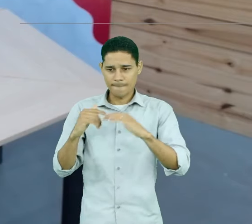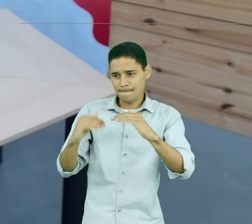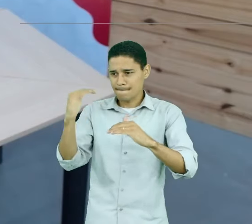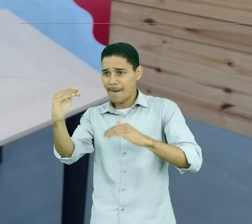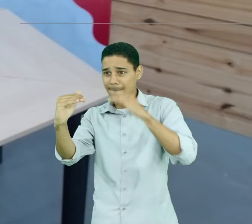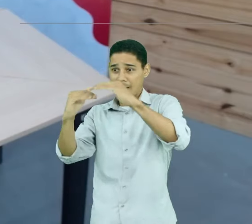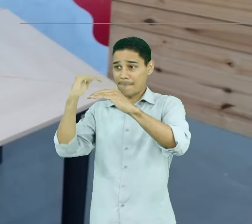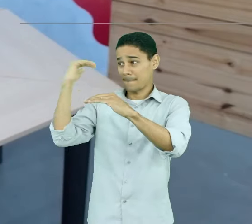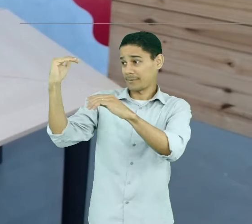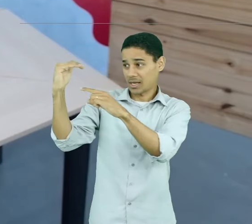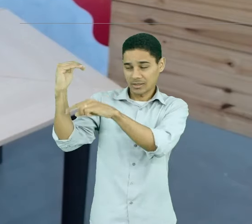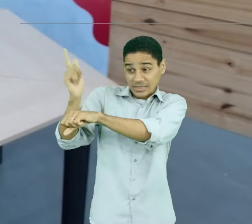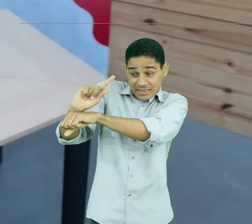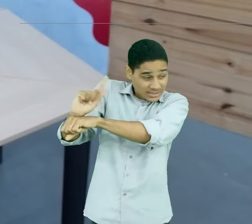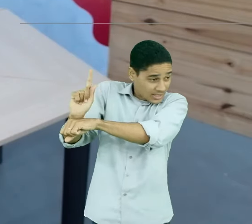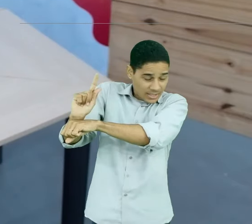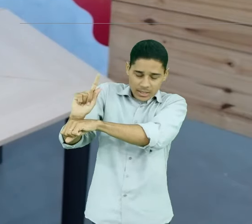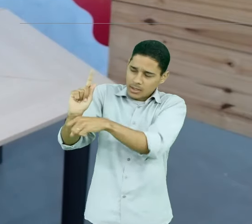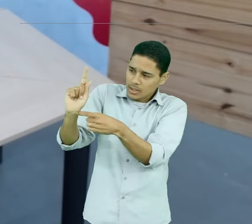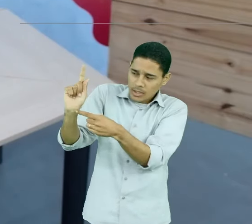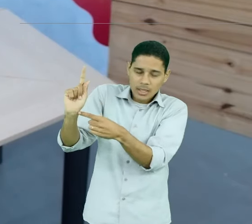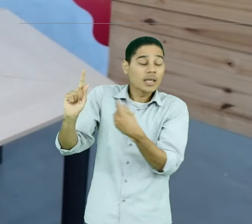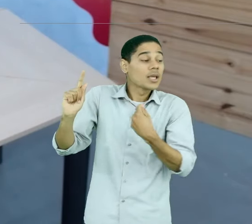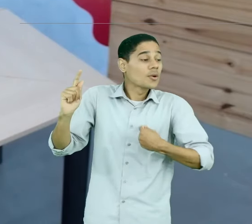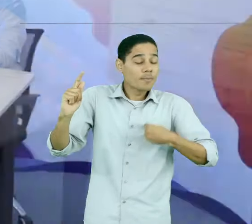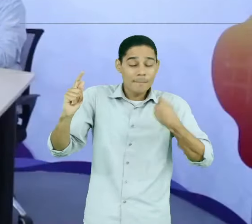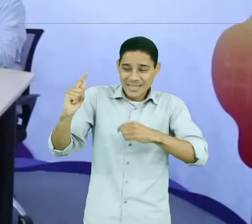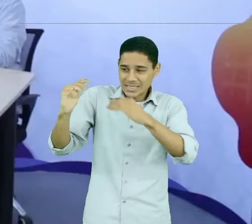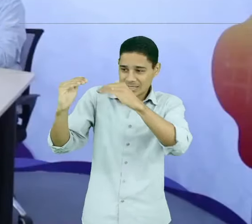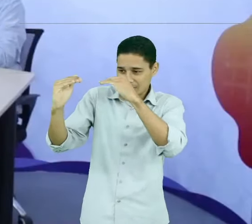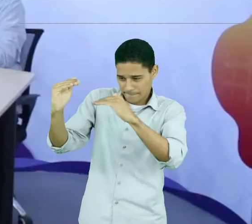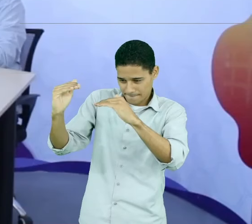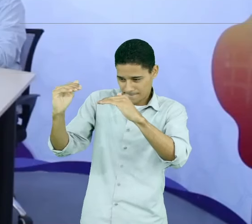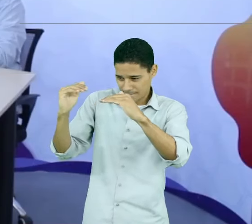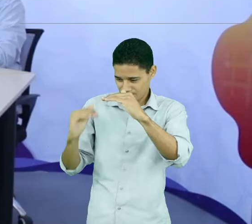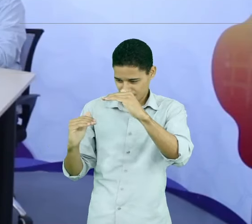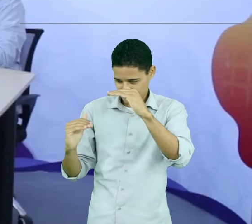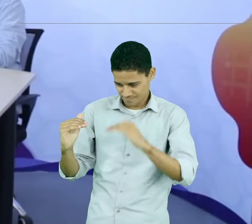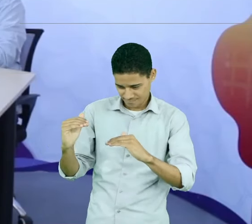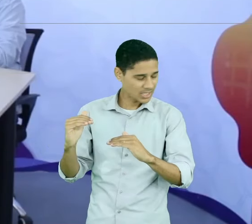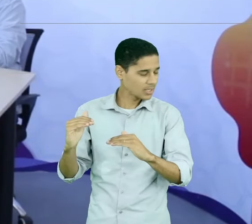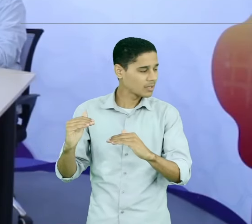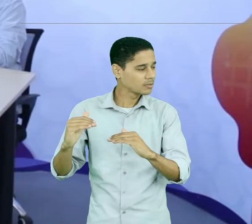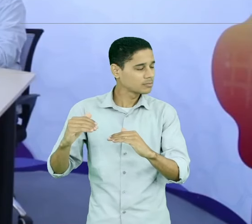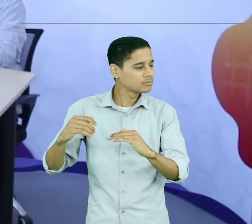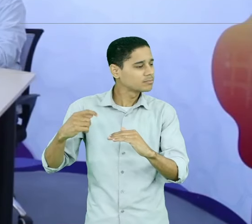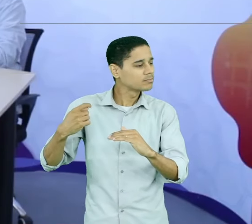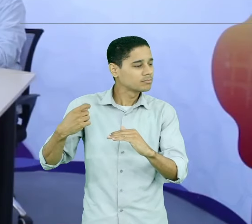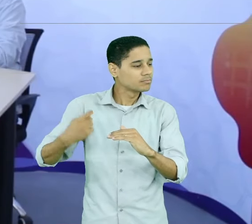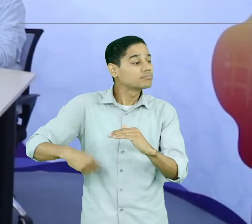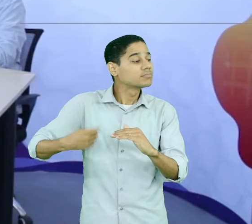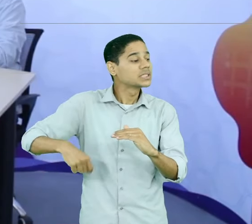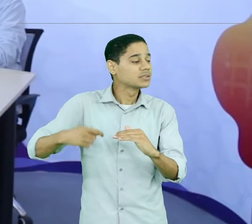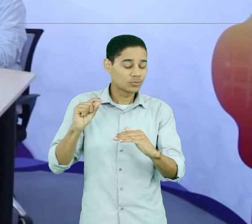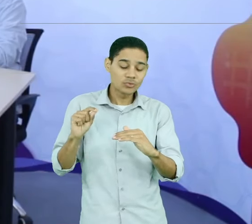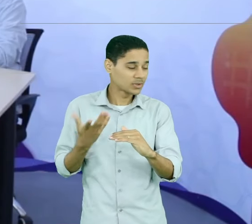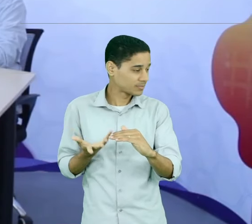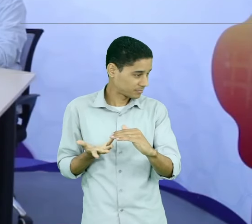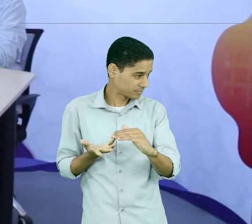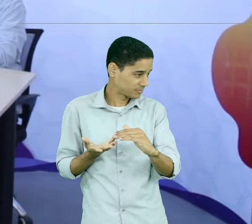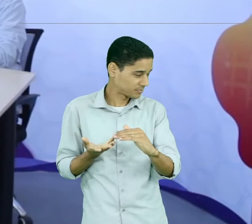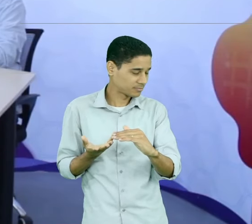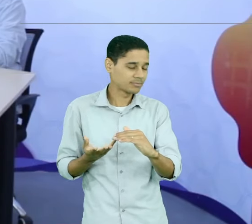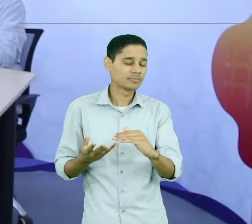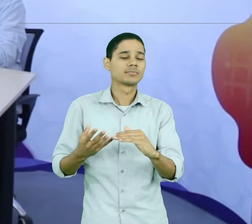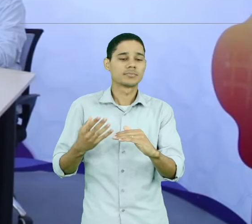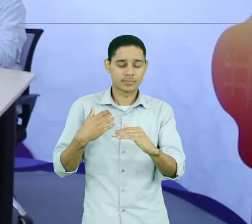gerência, quais são os níveis de encarreiramento que eu disponho para chegar àquela posição? E a